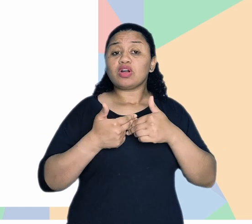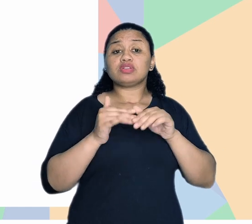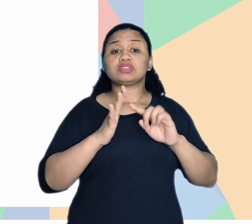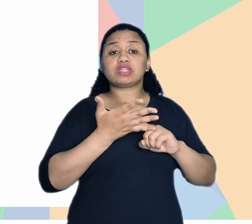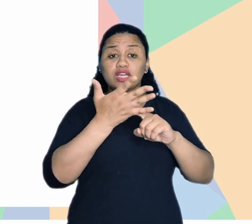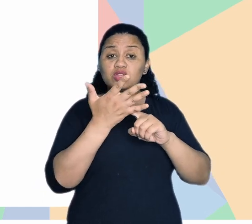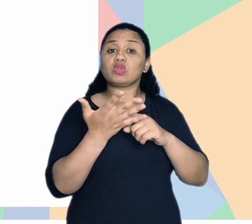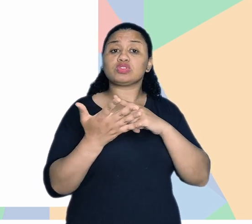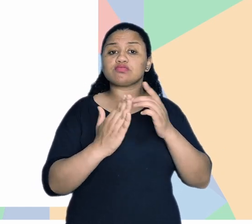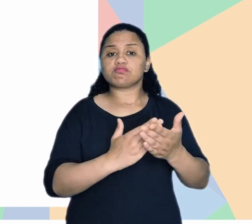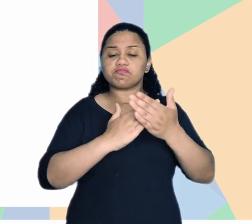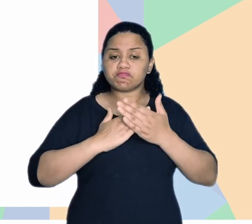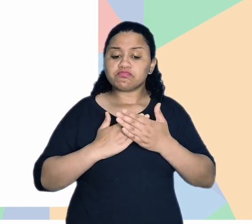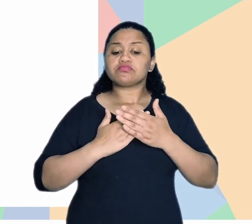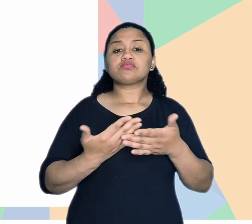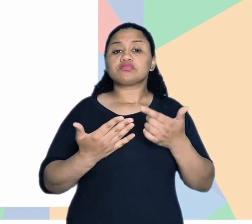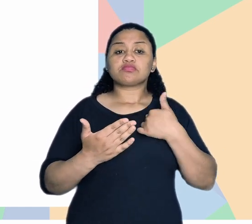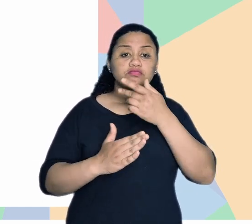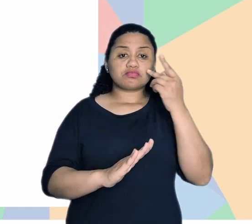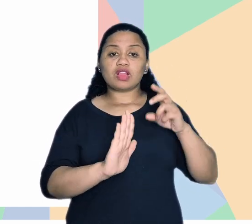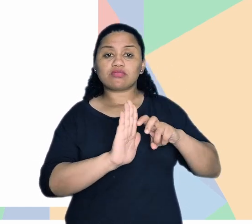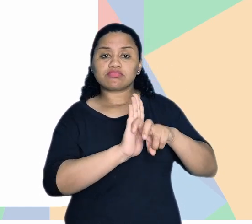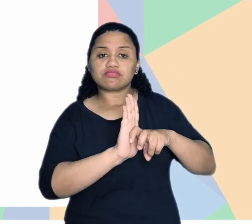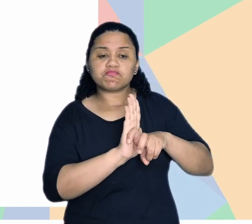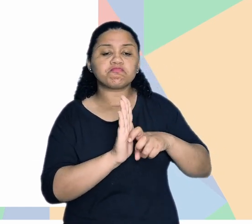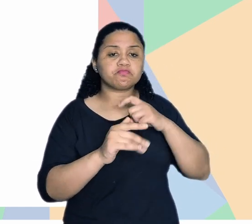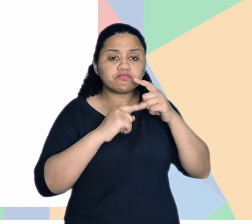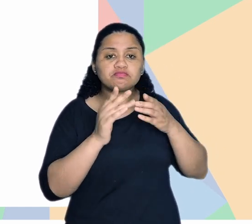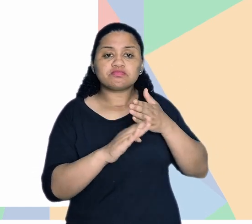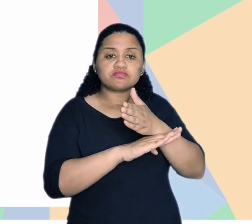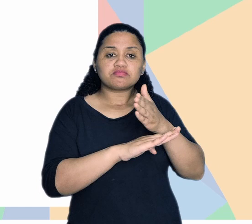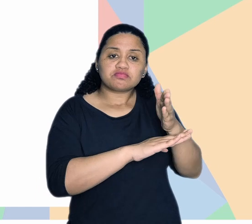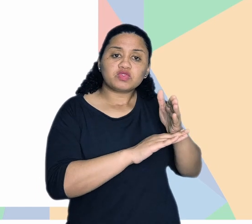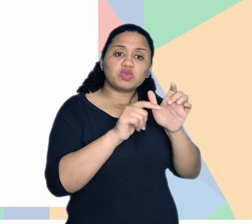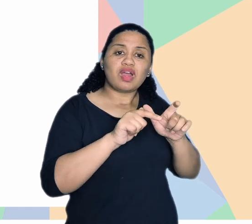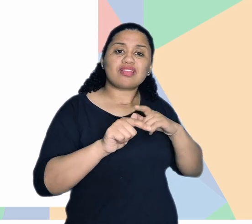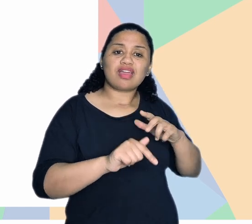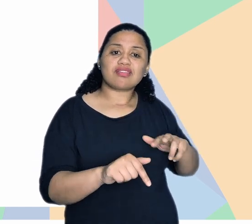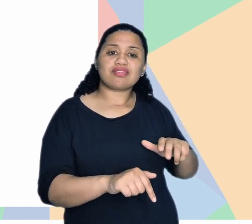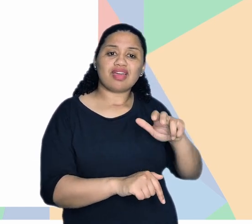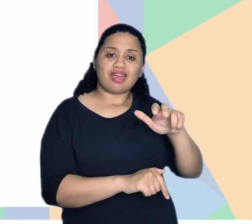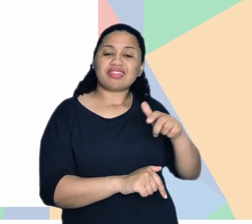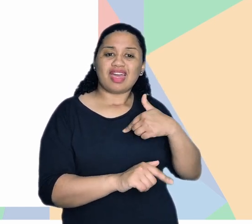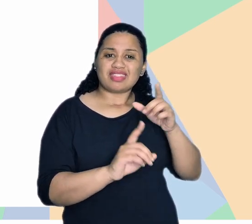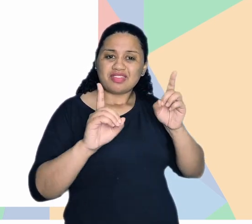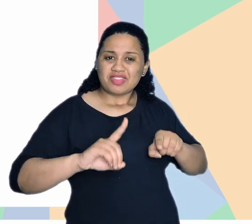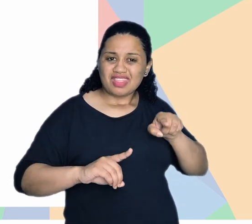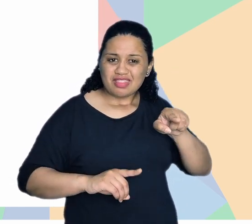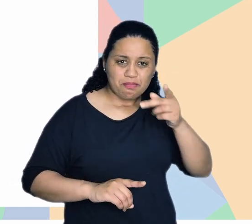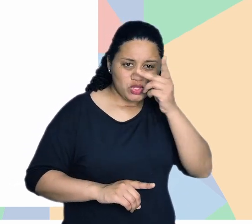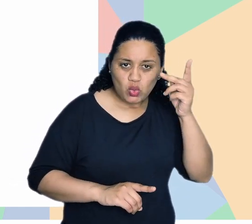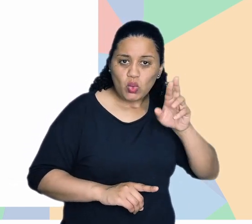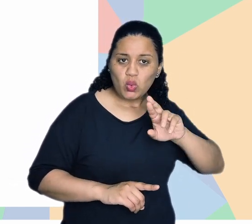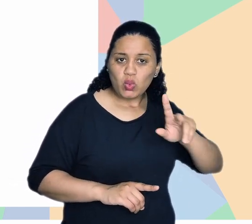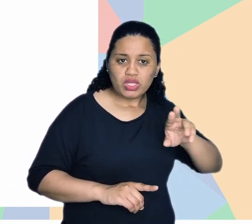dessa tecnologia assistida. Então, quando o cadeirante não consegue acessar algum lugar porque tem escada, a deficiência não está nele,